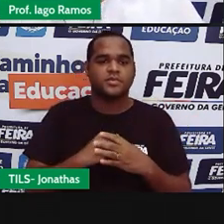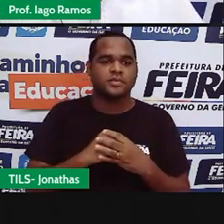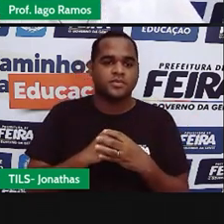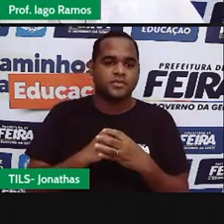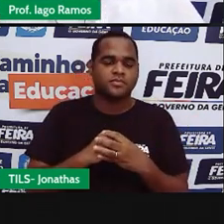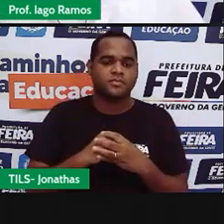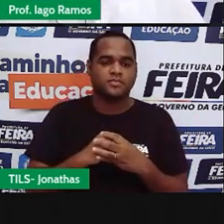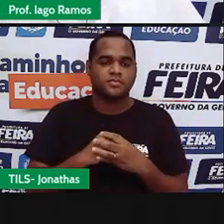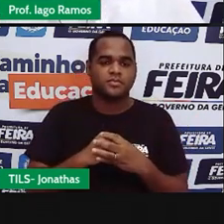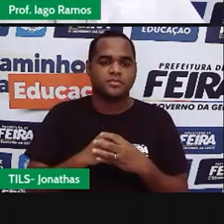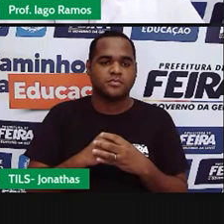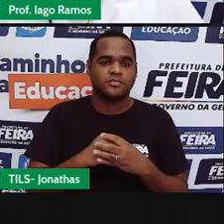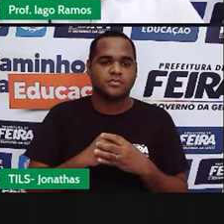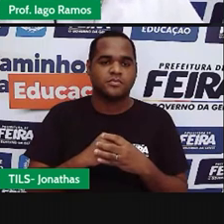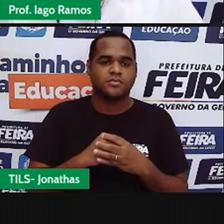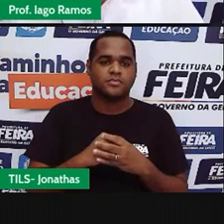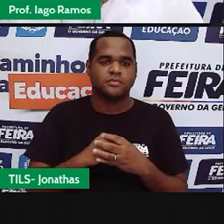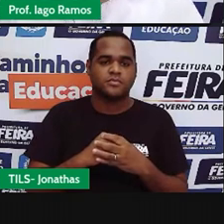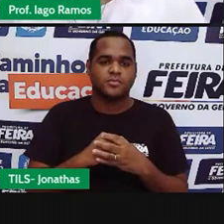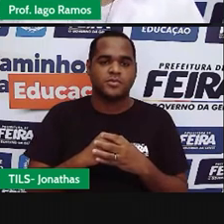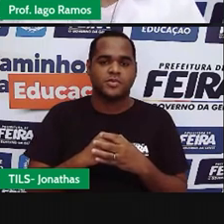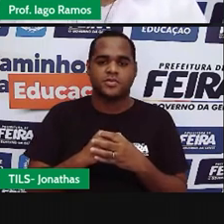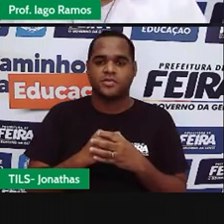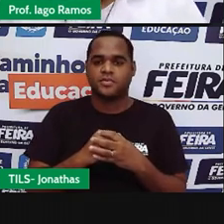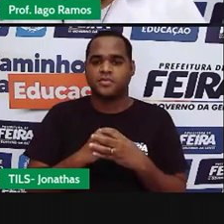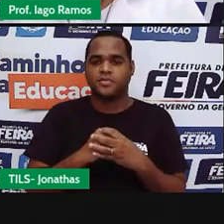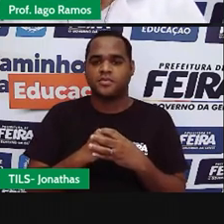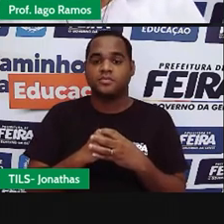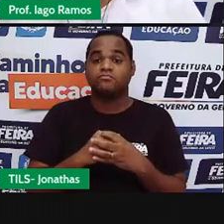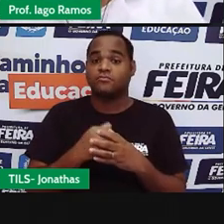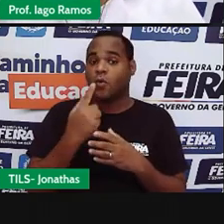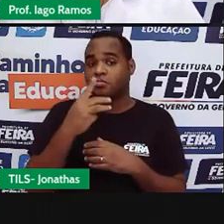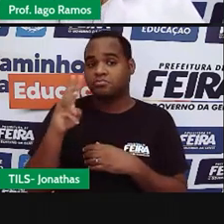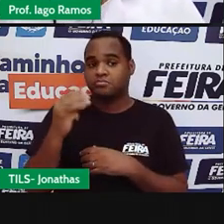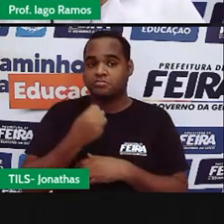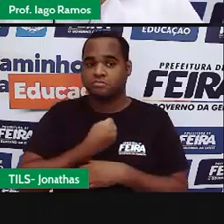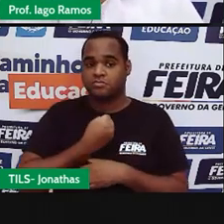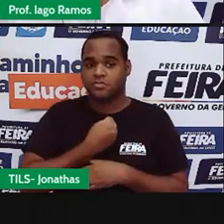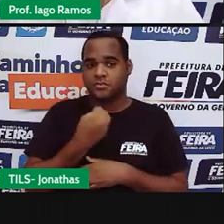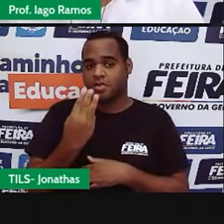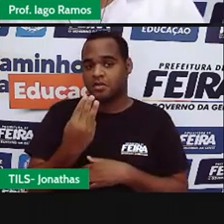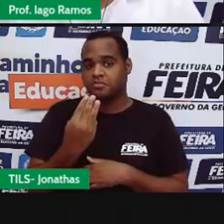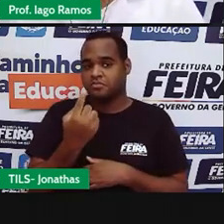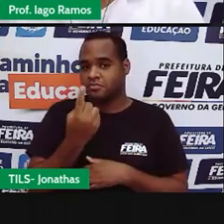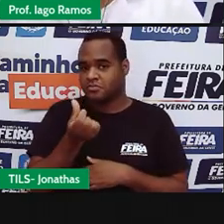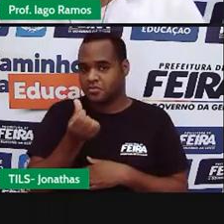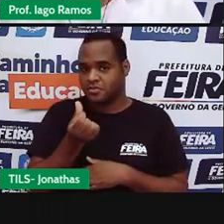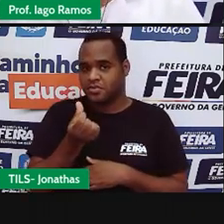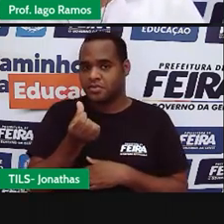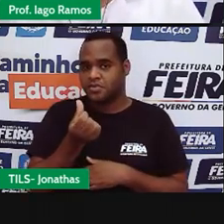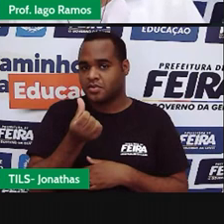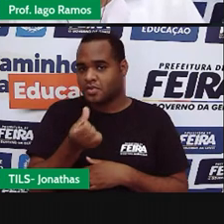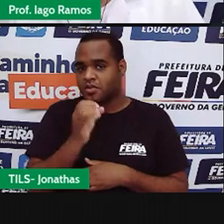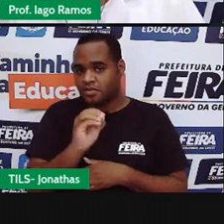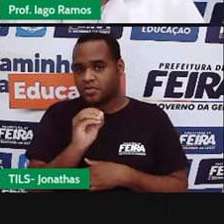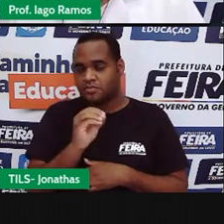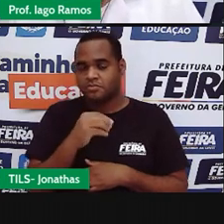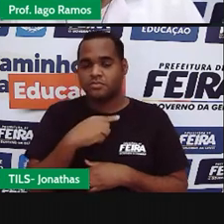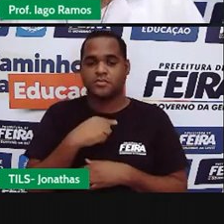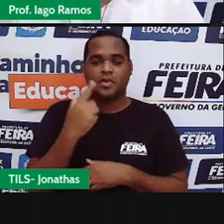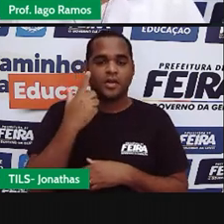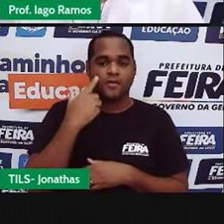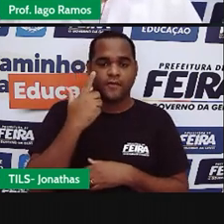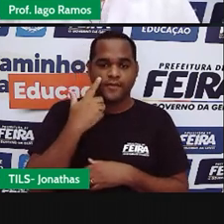60, mais 60, ou três vezes 60? Quanto é que dá isso? Fazendo aí,